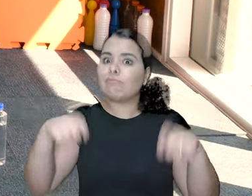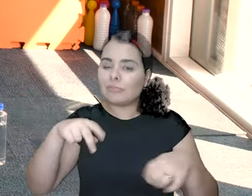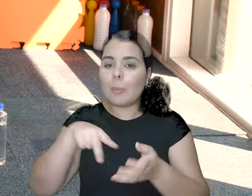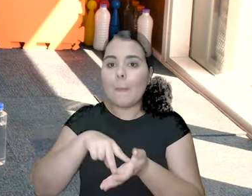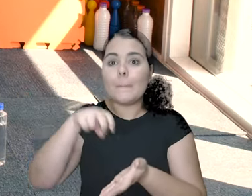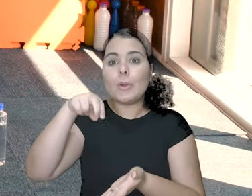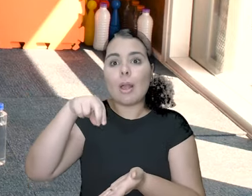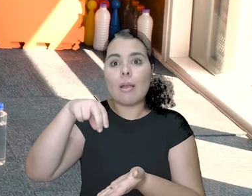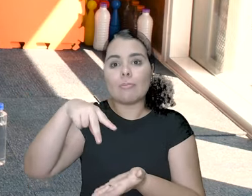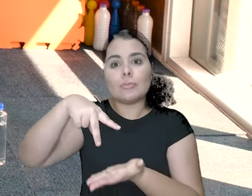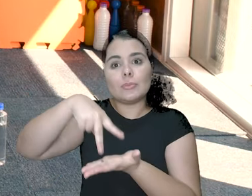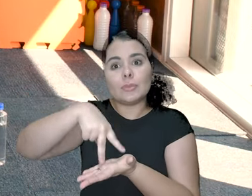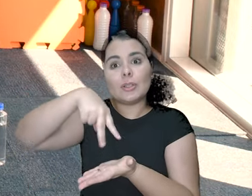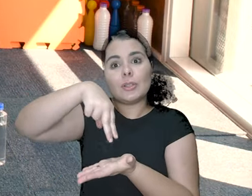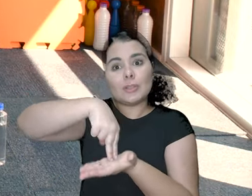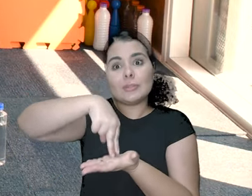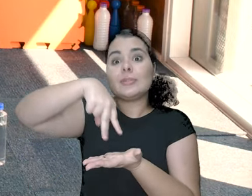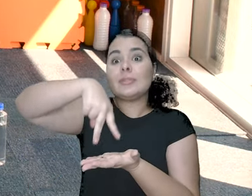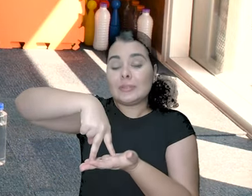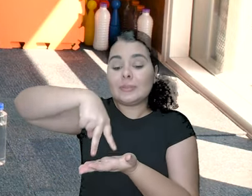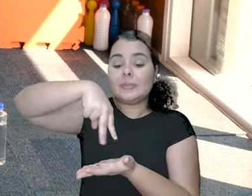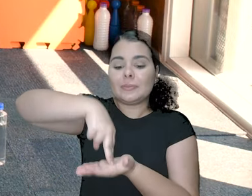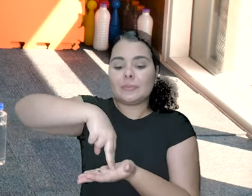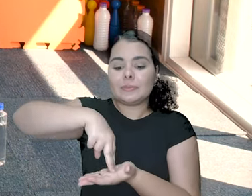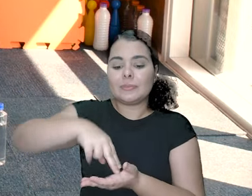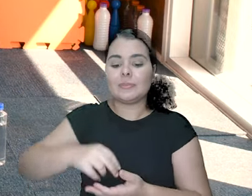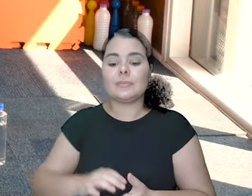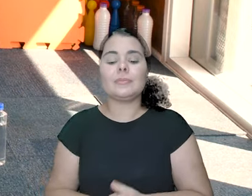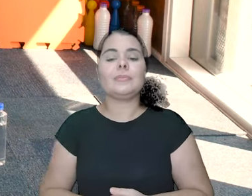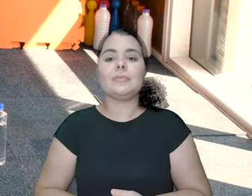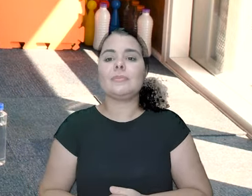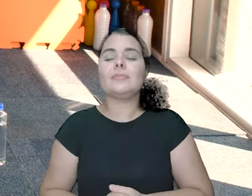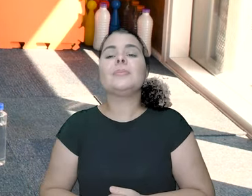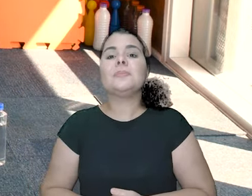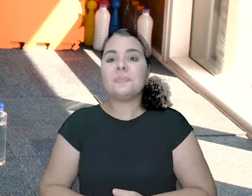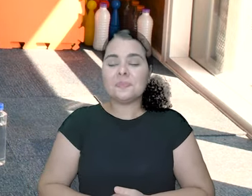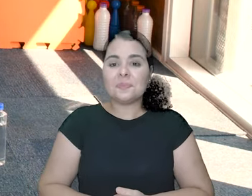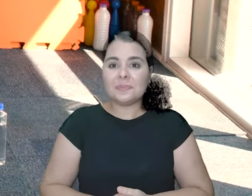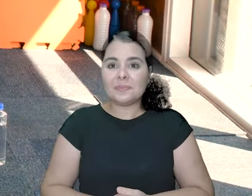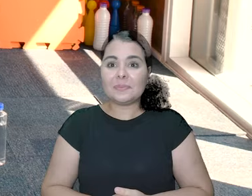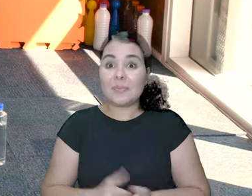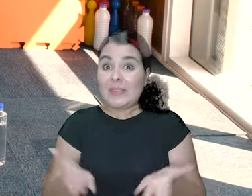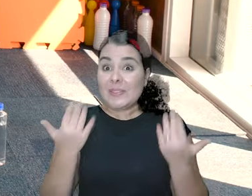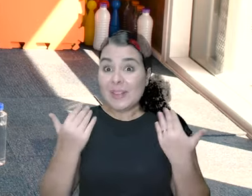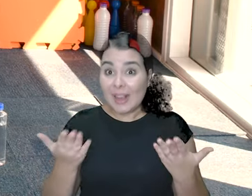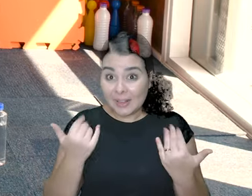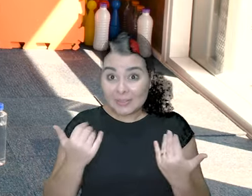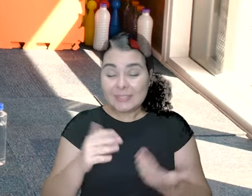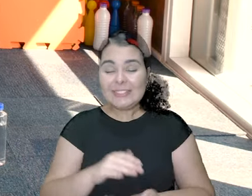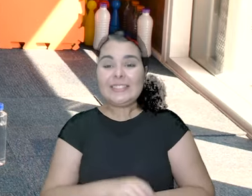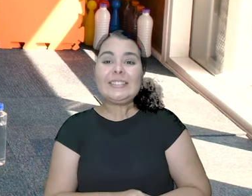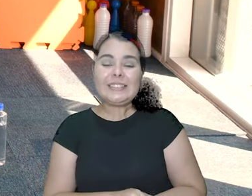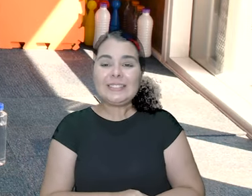Com um pouco de salto. Opa! Que delícia! Vamos, gente!